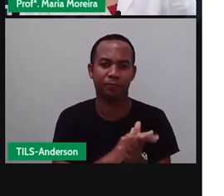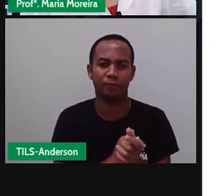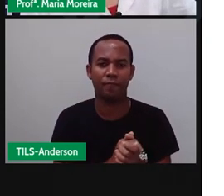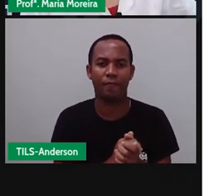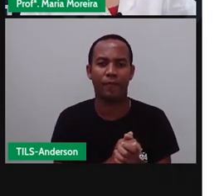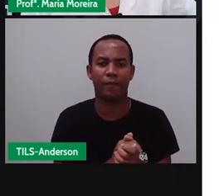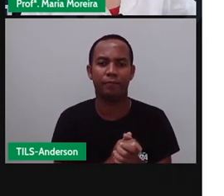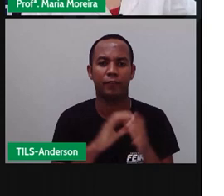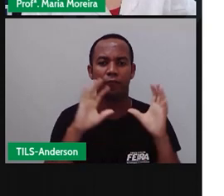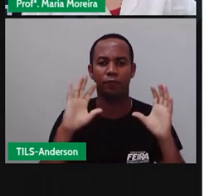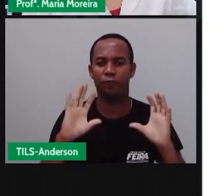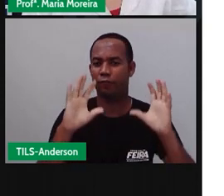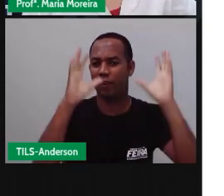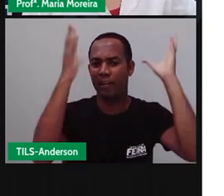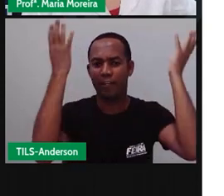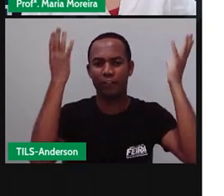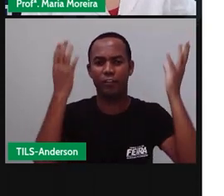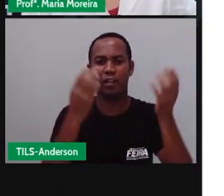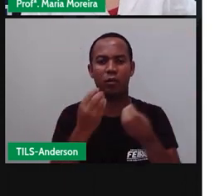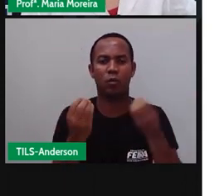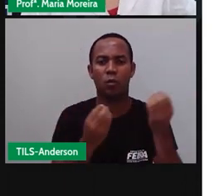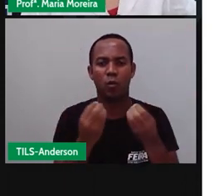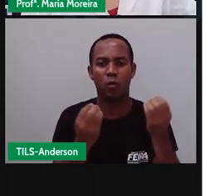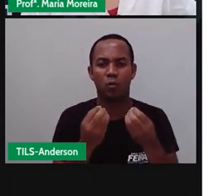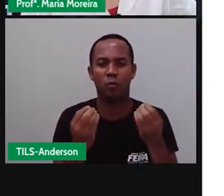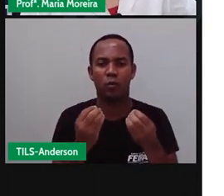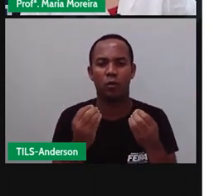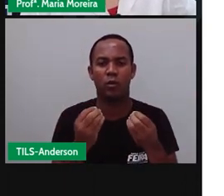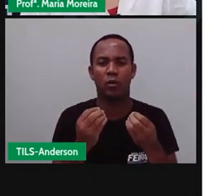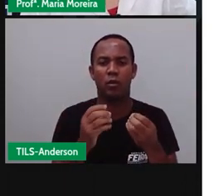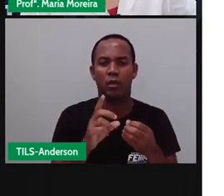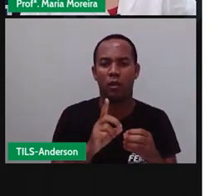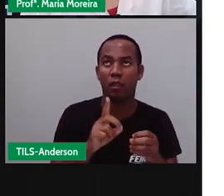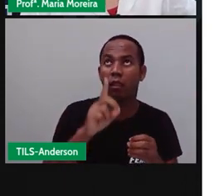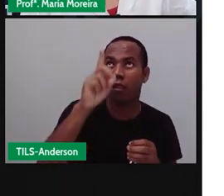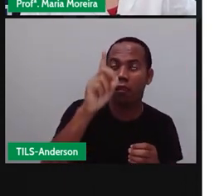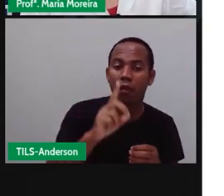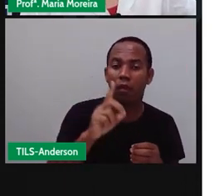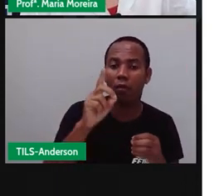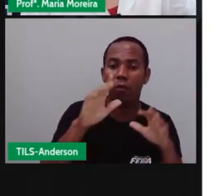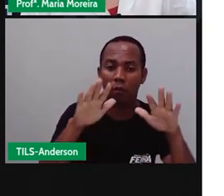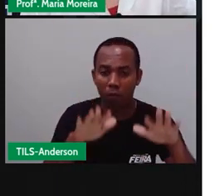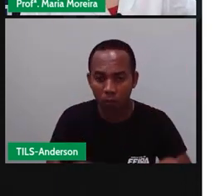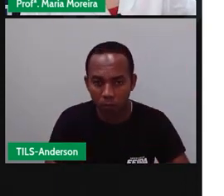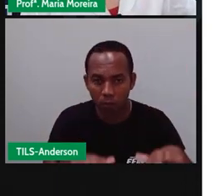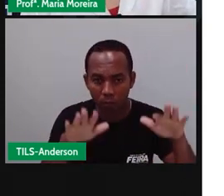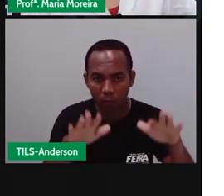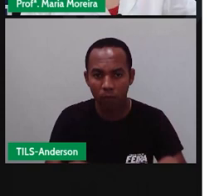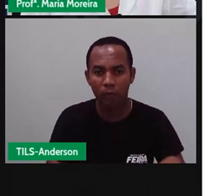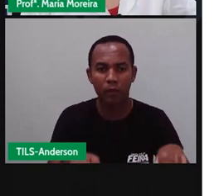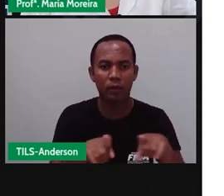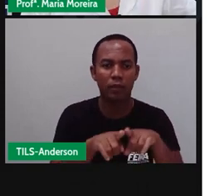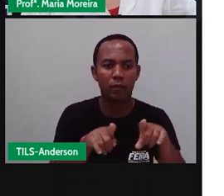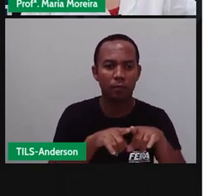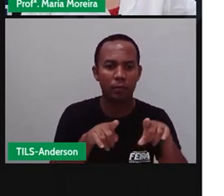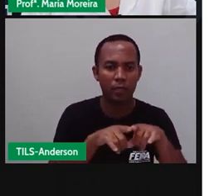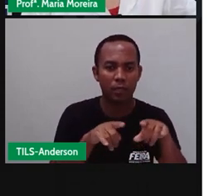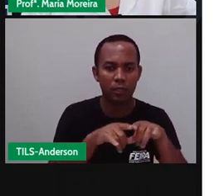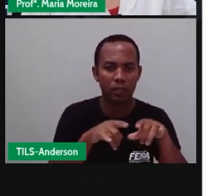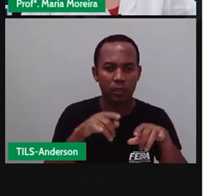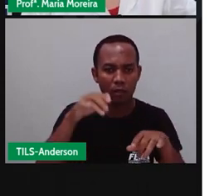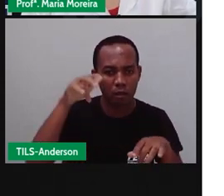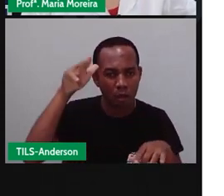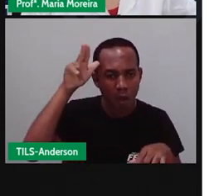né? Festas pagãs oferecidas a Isis e ao Boiapis, né? Estão, o Entre os